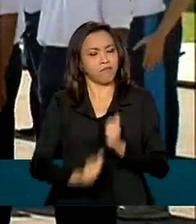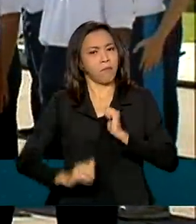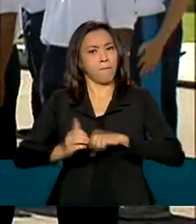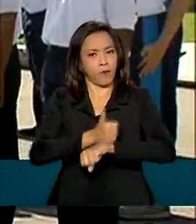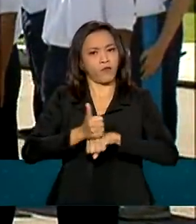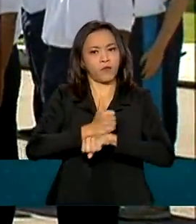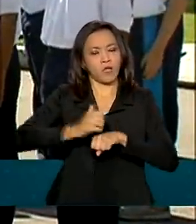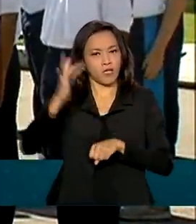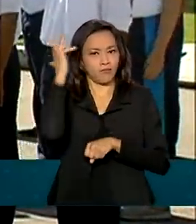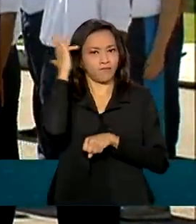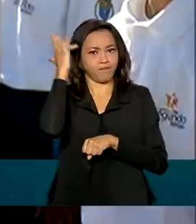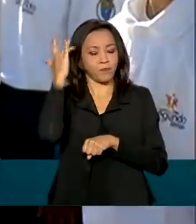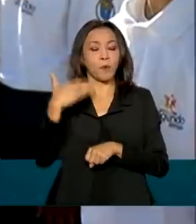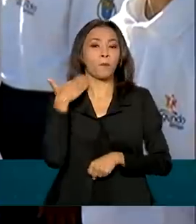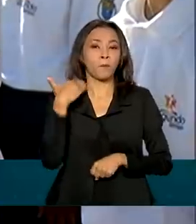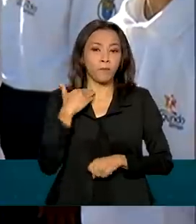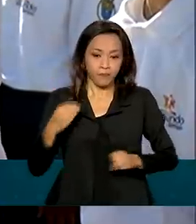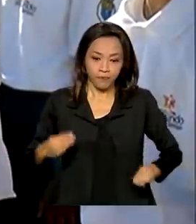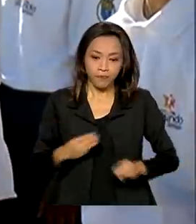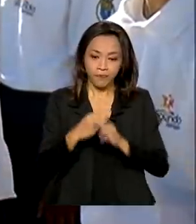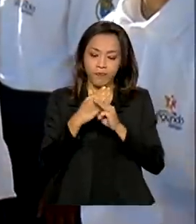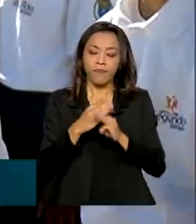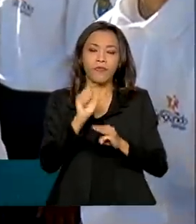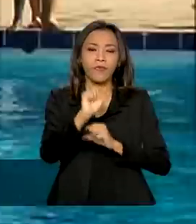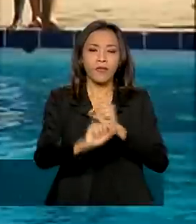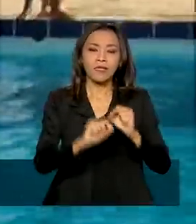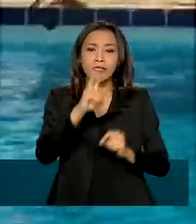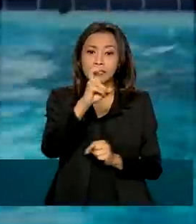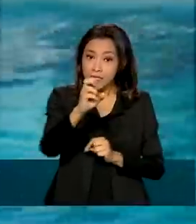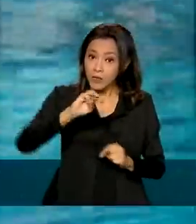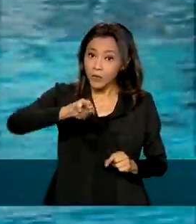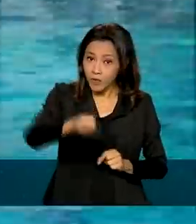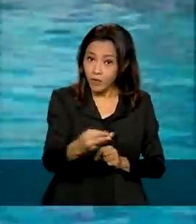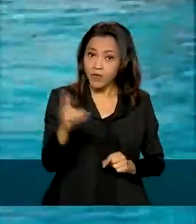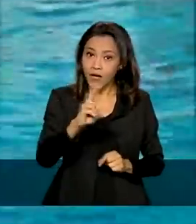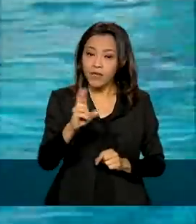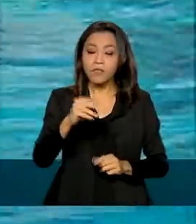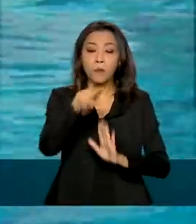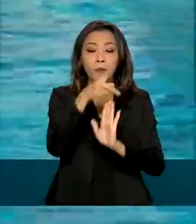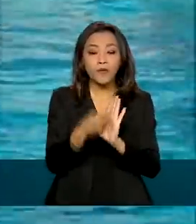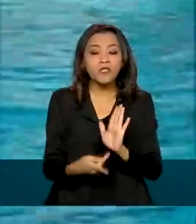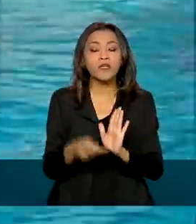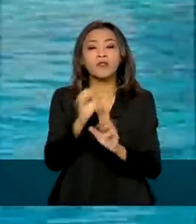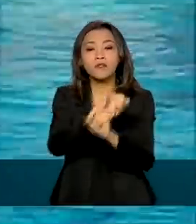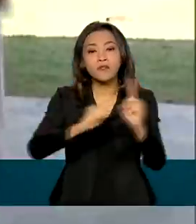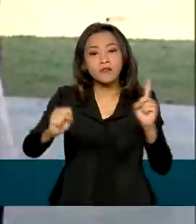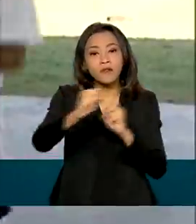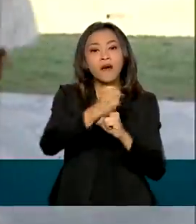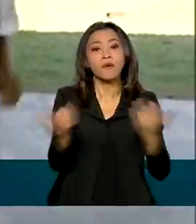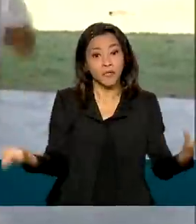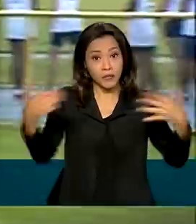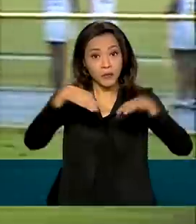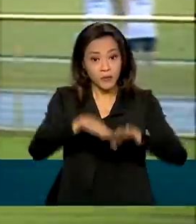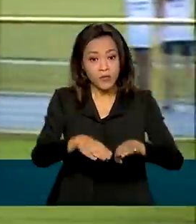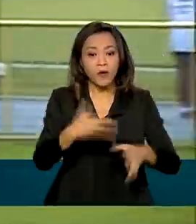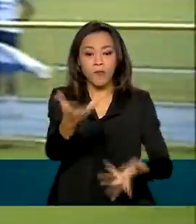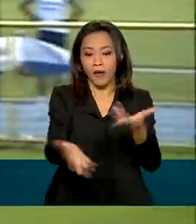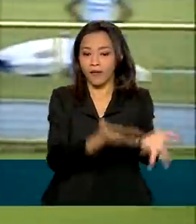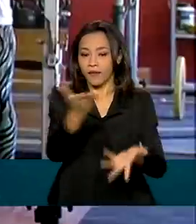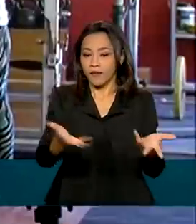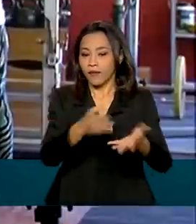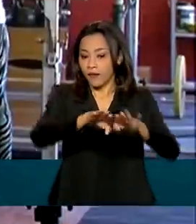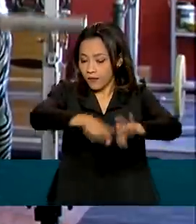apoiar com cerca de 5 milhões de reais a execução de projetos sociais de inclusão para atender crianças com